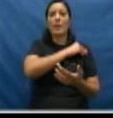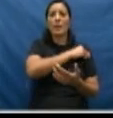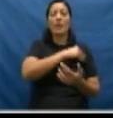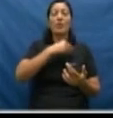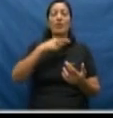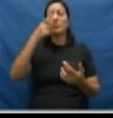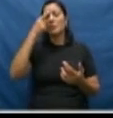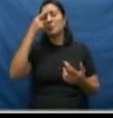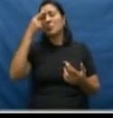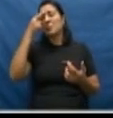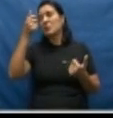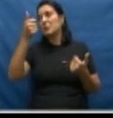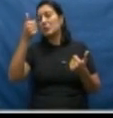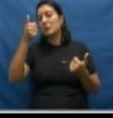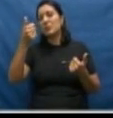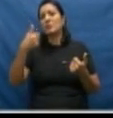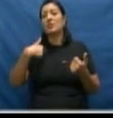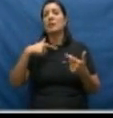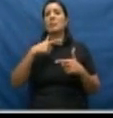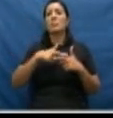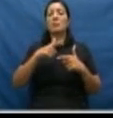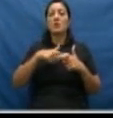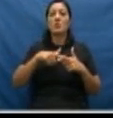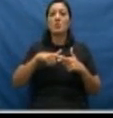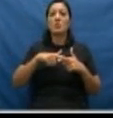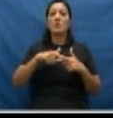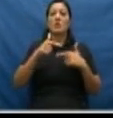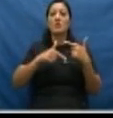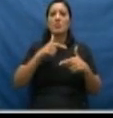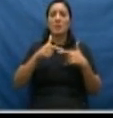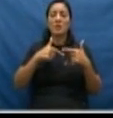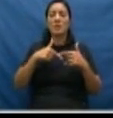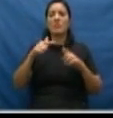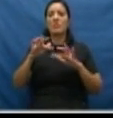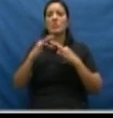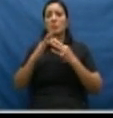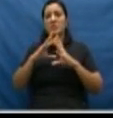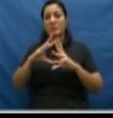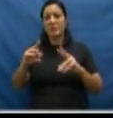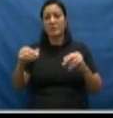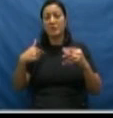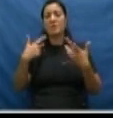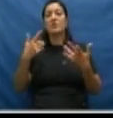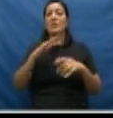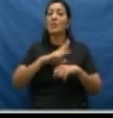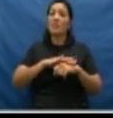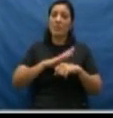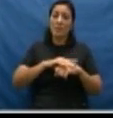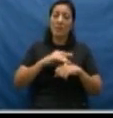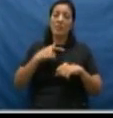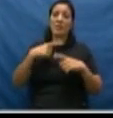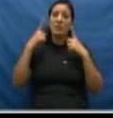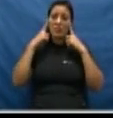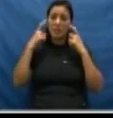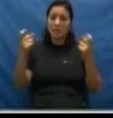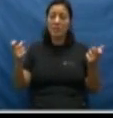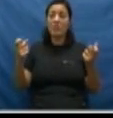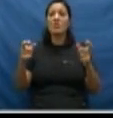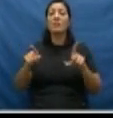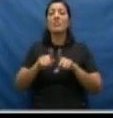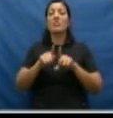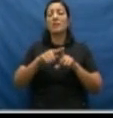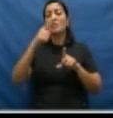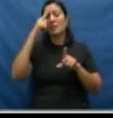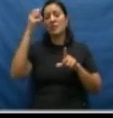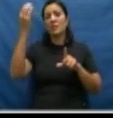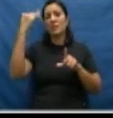racionalidade do cidadão, prejuízo profissional, desintegração familiar, a doença do alcoolismo, a violência doméstica, doenças